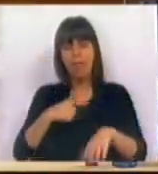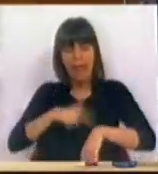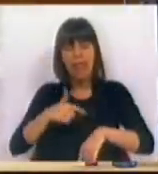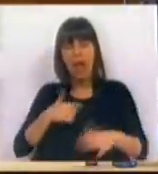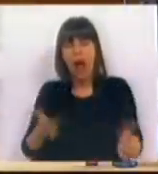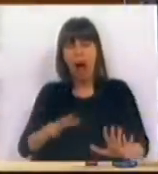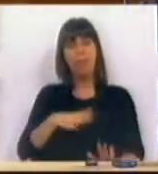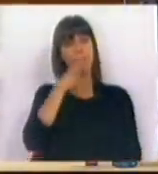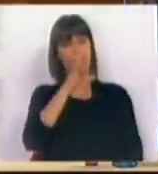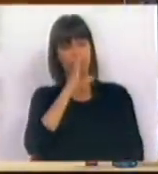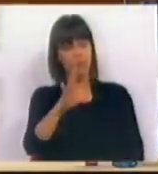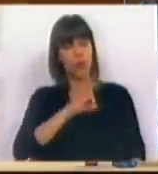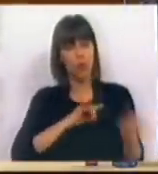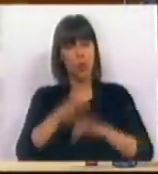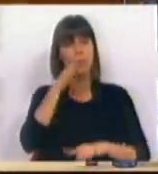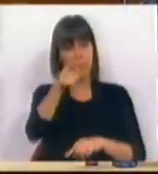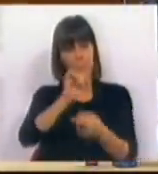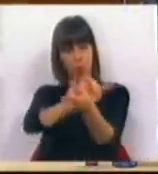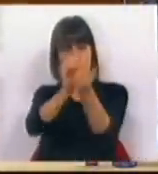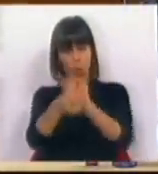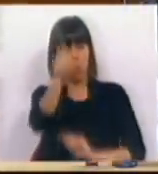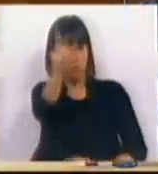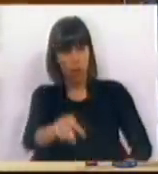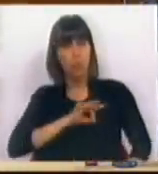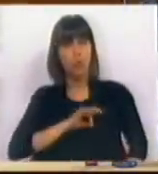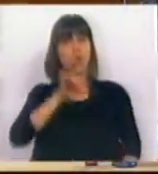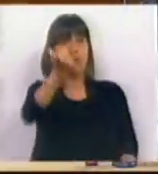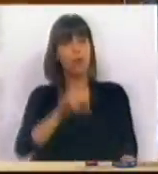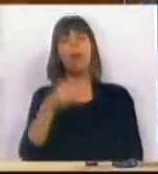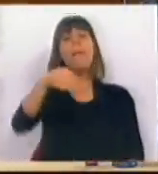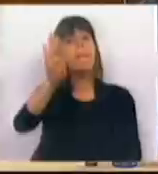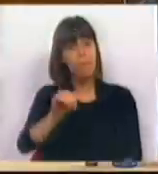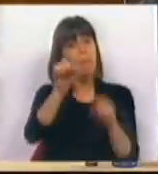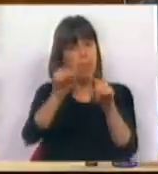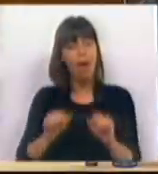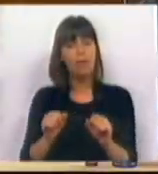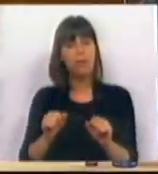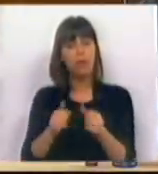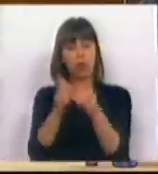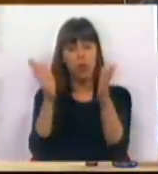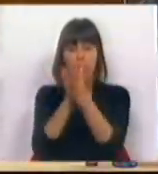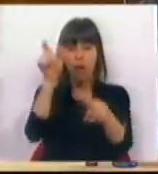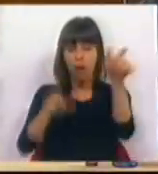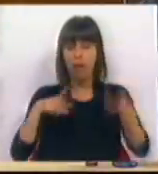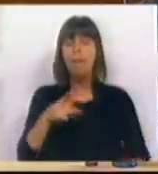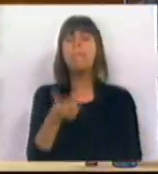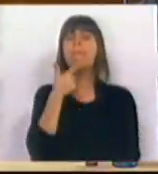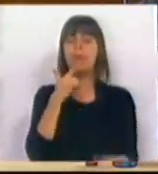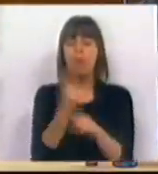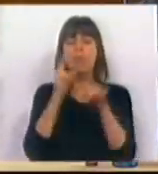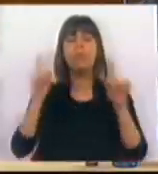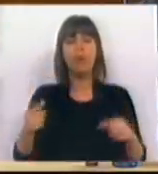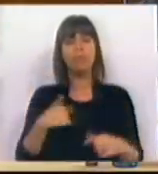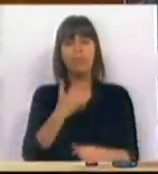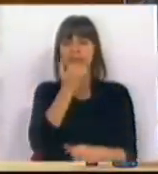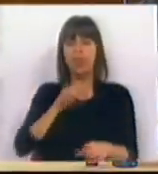o meu tempo para dizer ao Sr. Deputado que, ao contrário do Sr. e do Partido Socialista, todos os portugueses percebem porque é que